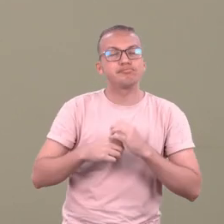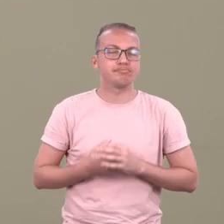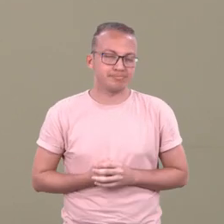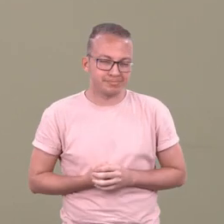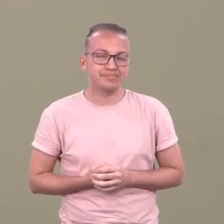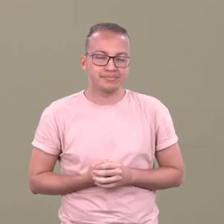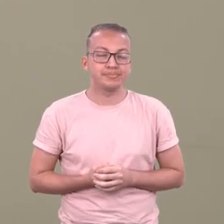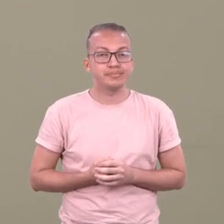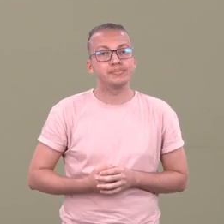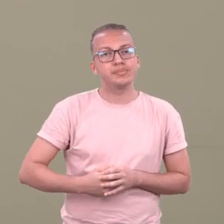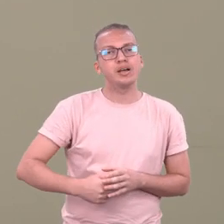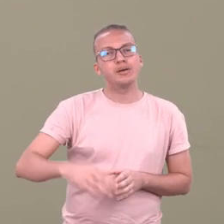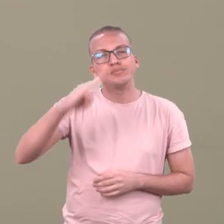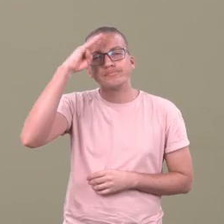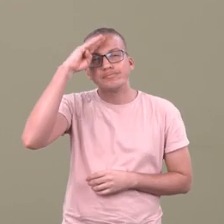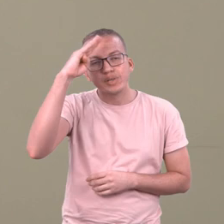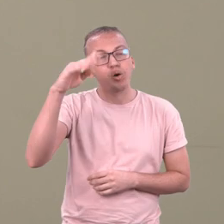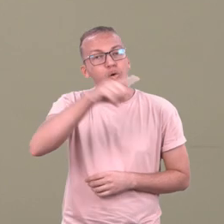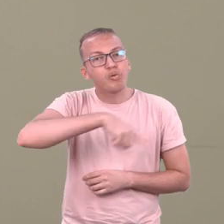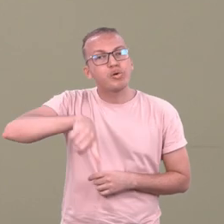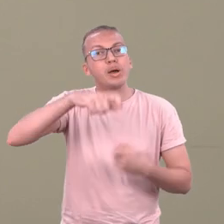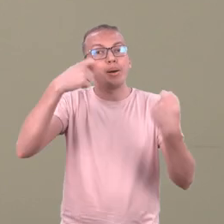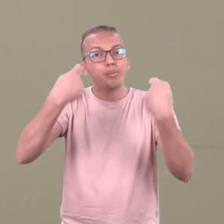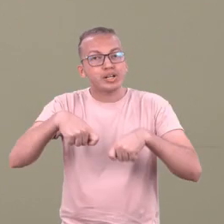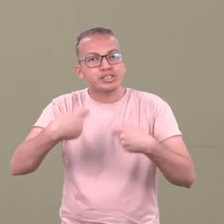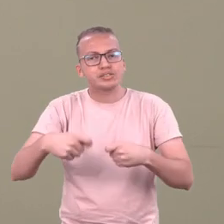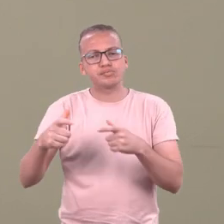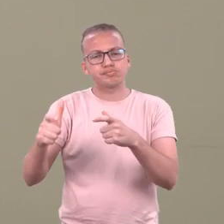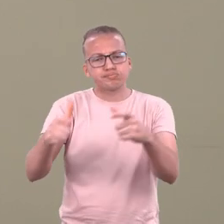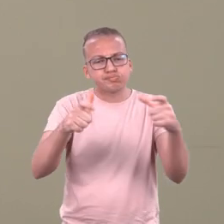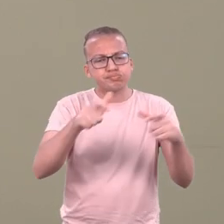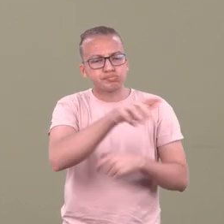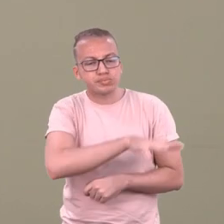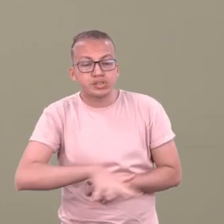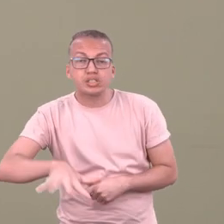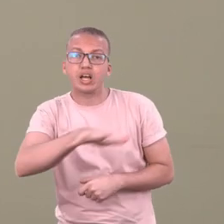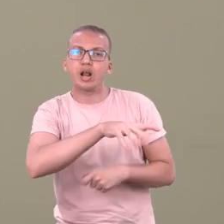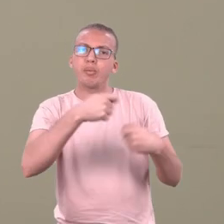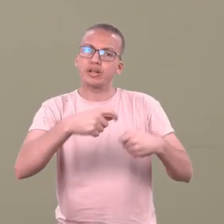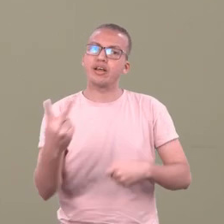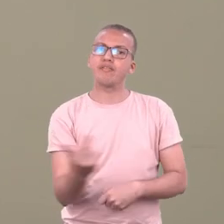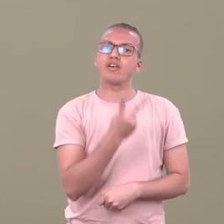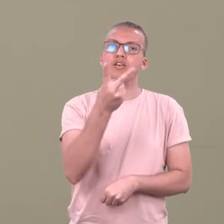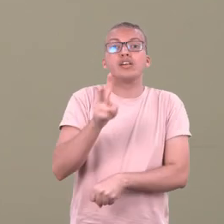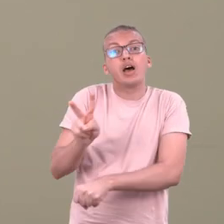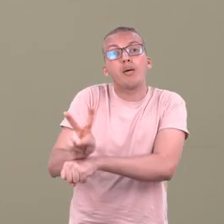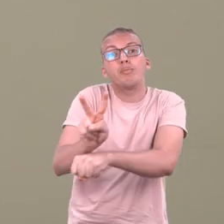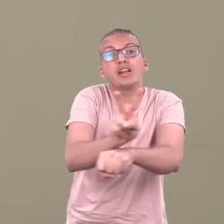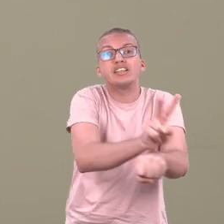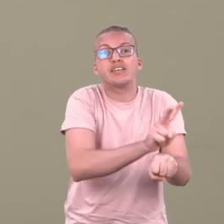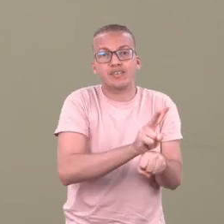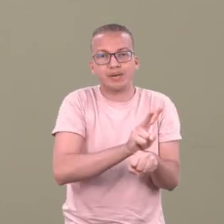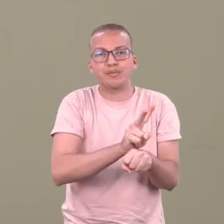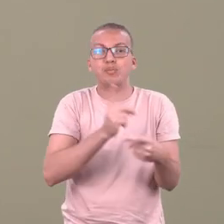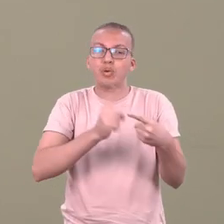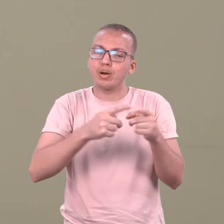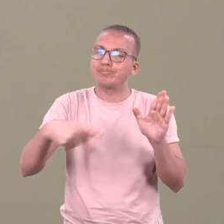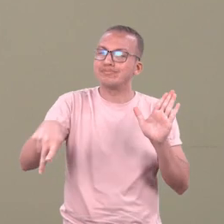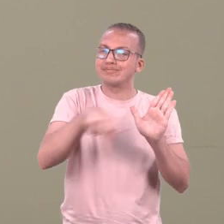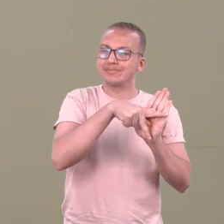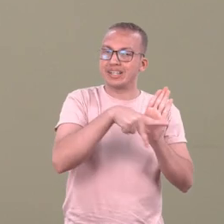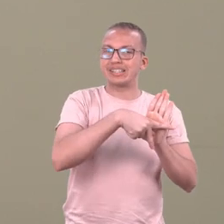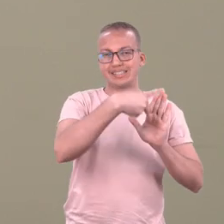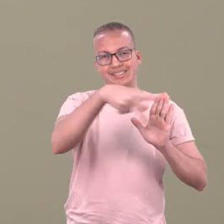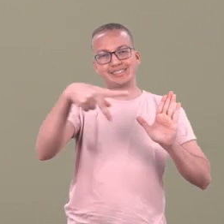universidade, mas que, sobretudo, valorizem os espaços públicos, preservem, tomem cuidado como se eles fossem seus,